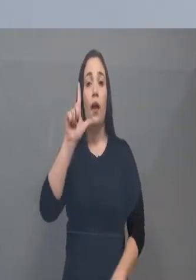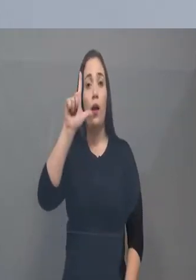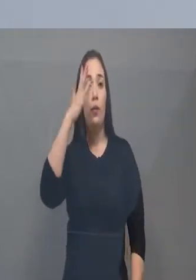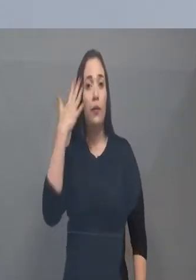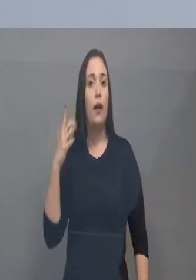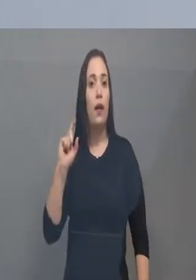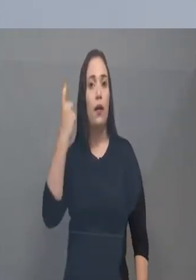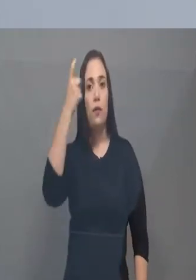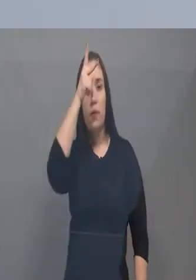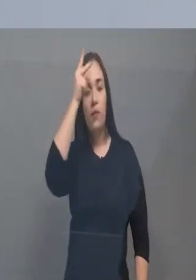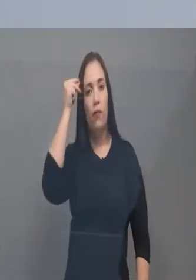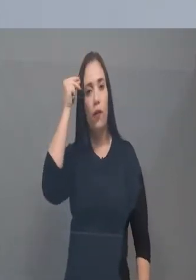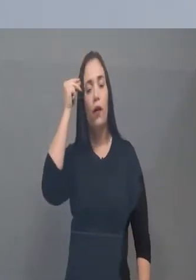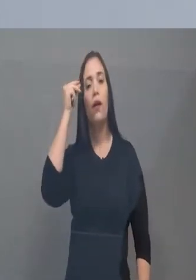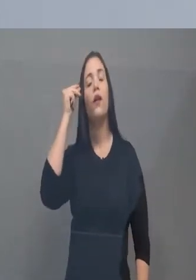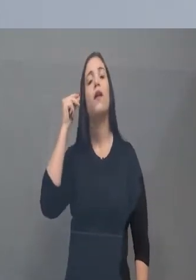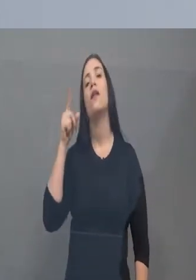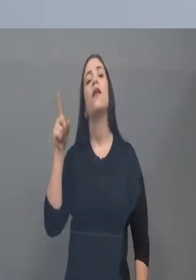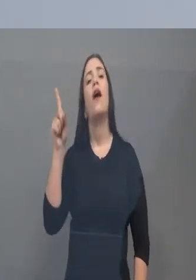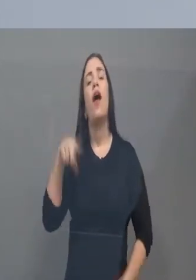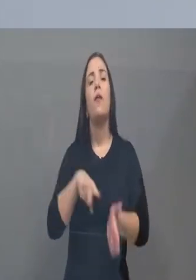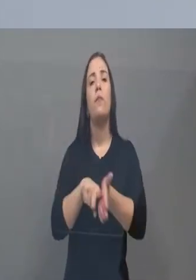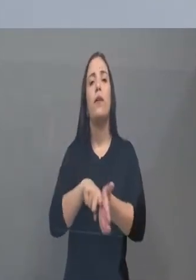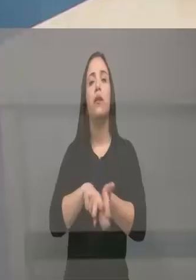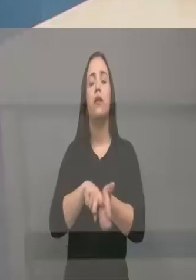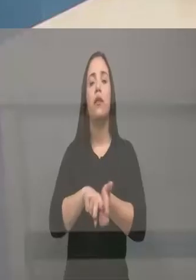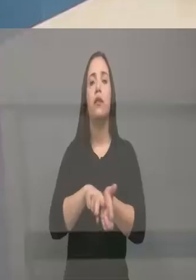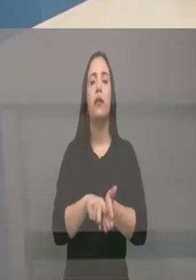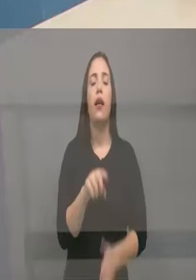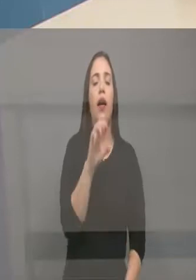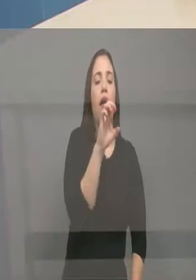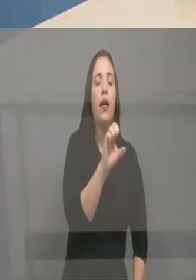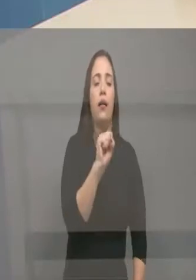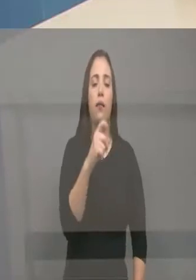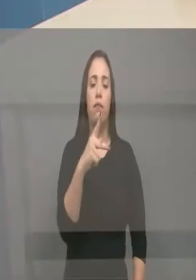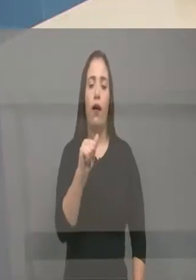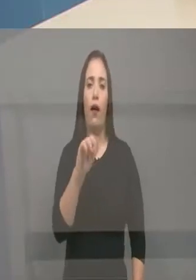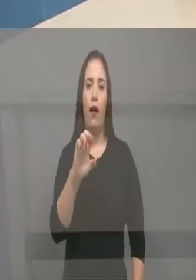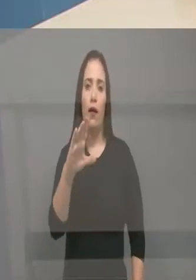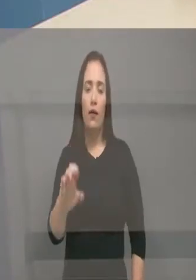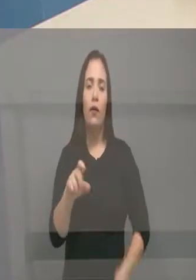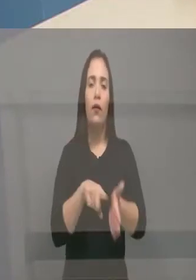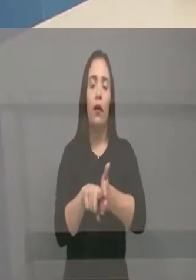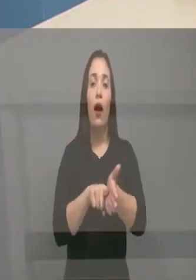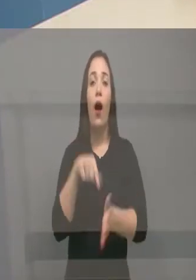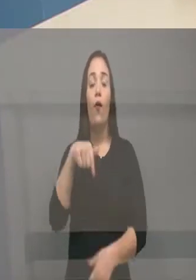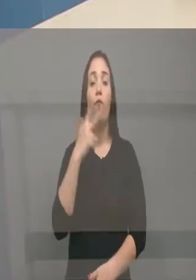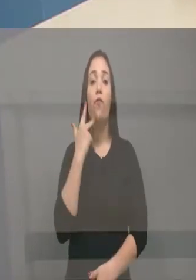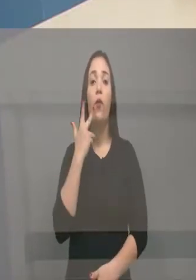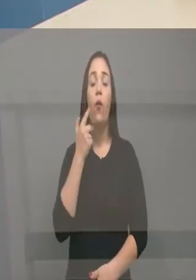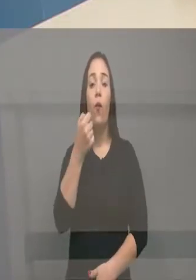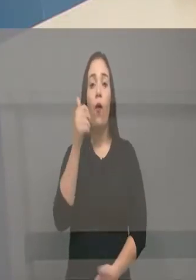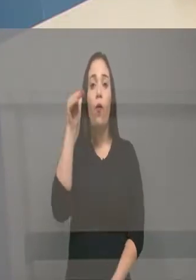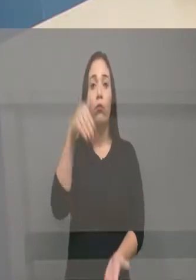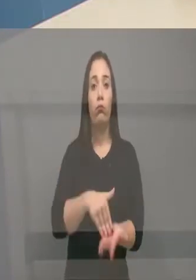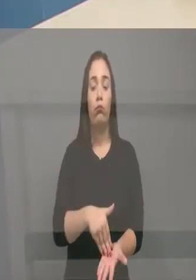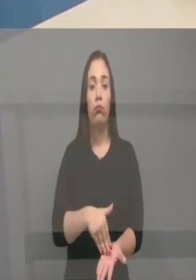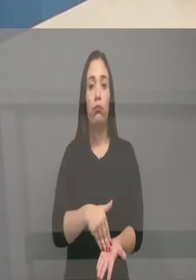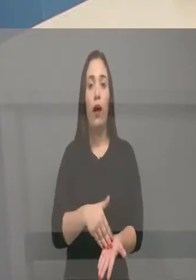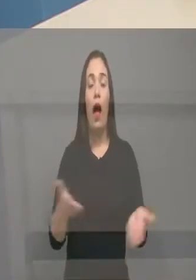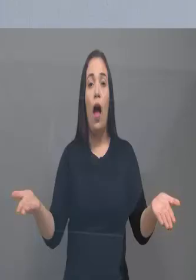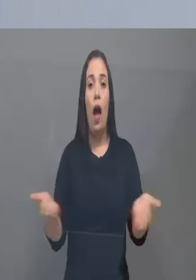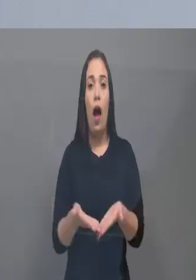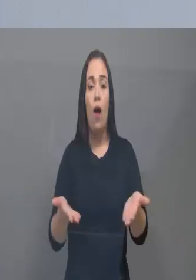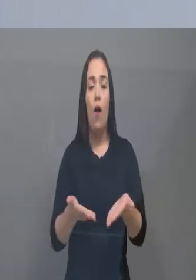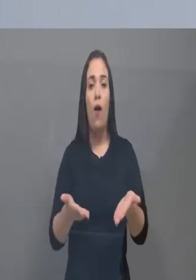na avaliação que foi feita, se não me engano é esse país, não é, deputado? É. Fortaleza ficou na penúltima posição. Hoje Fortaleza